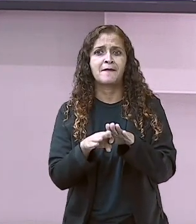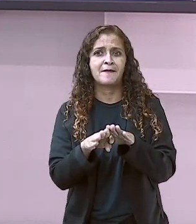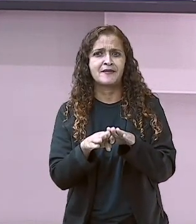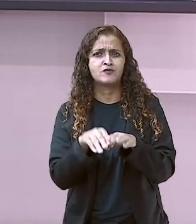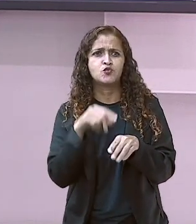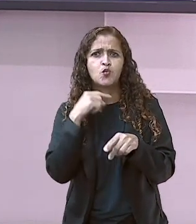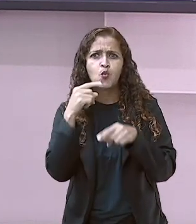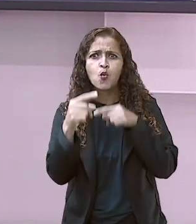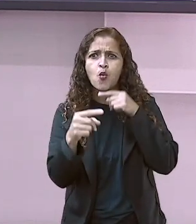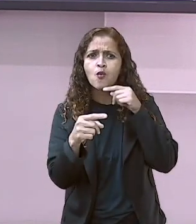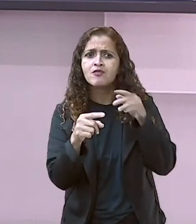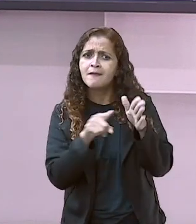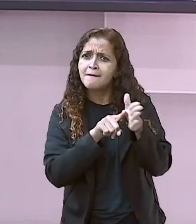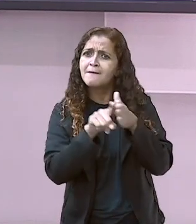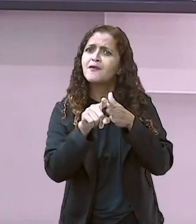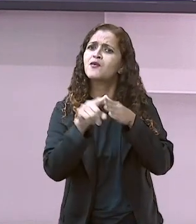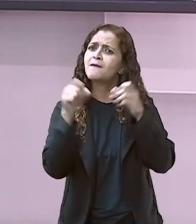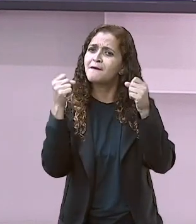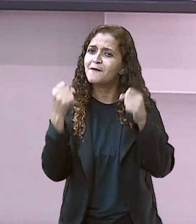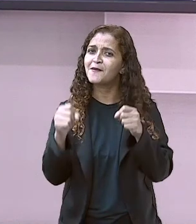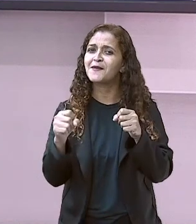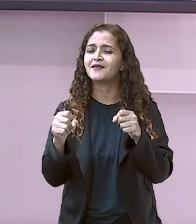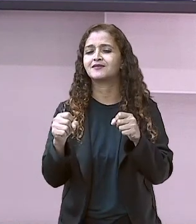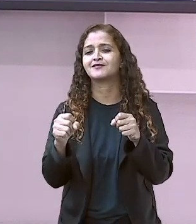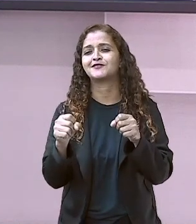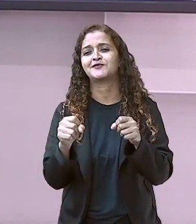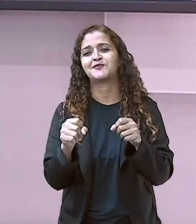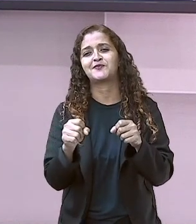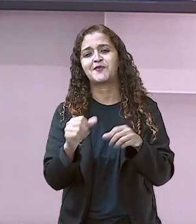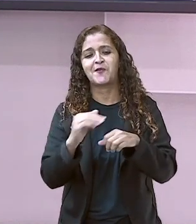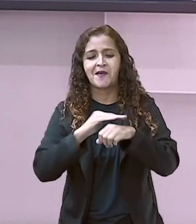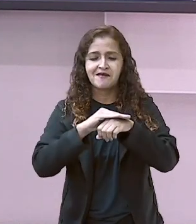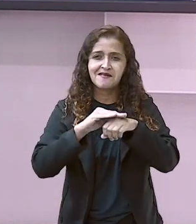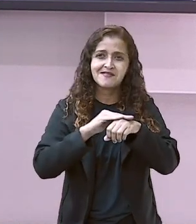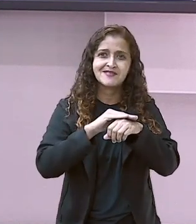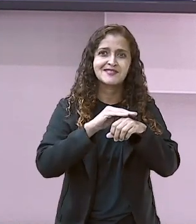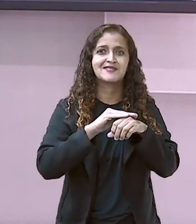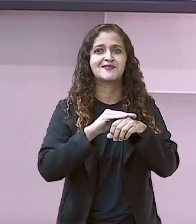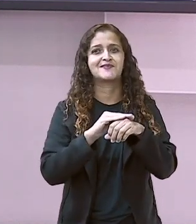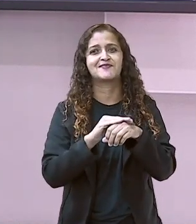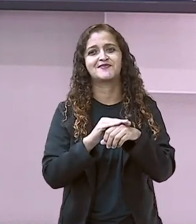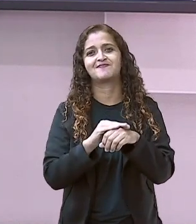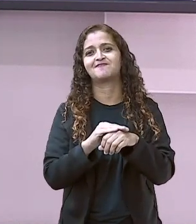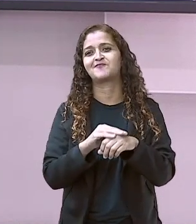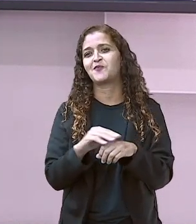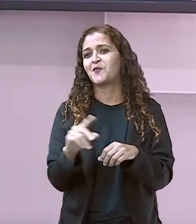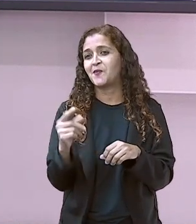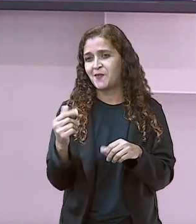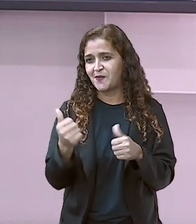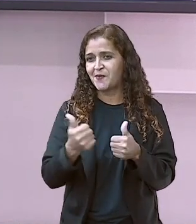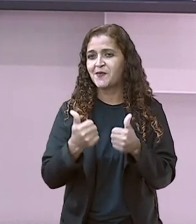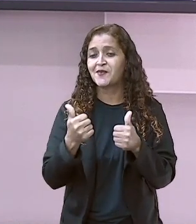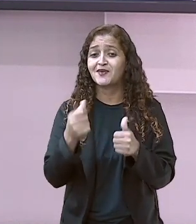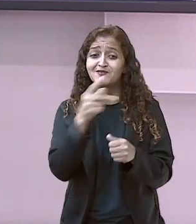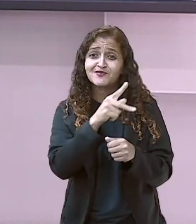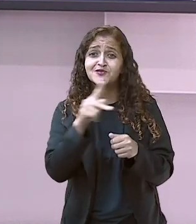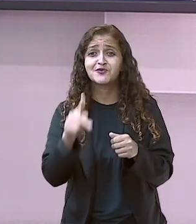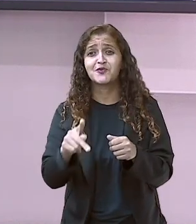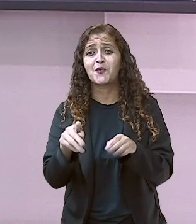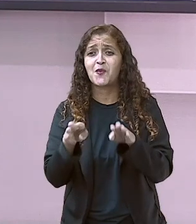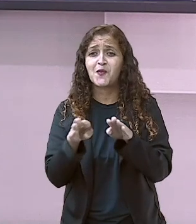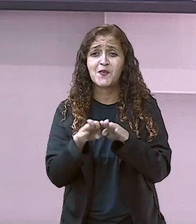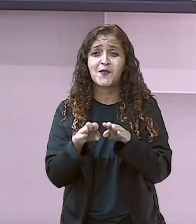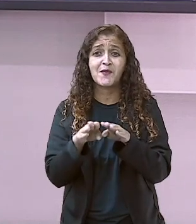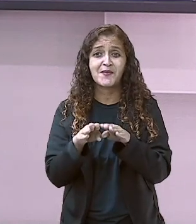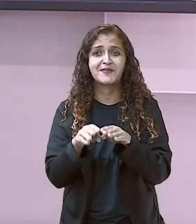professor e matar a saudade. Ah, o professor está ficando sozinho? Não pode. Você tem que estar junto